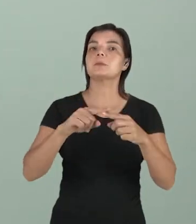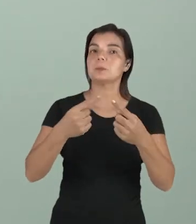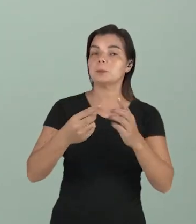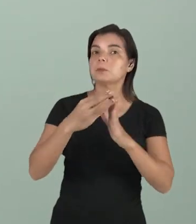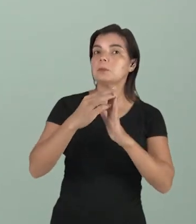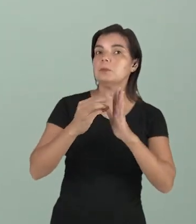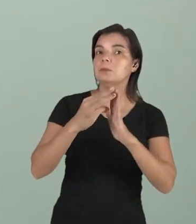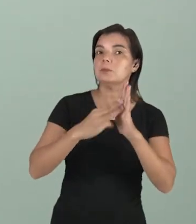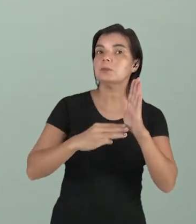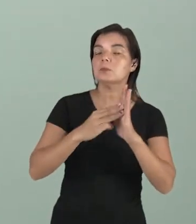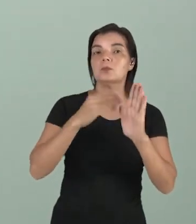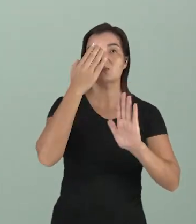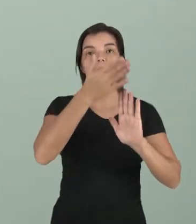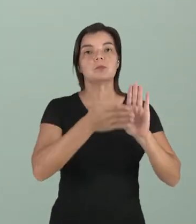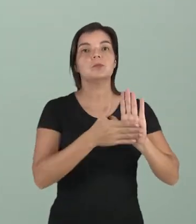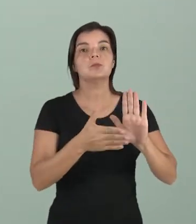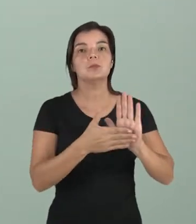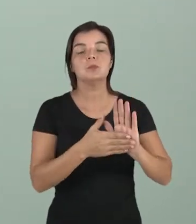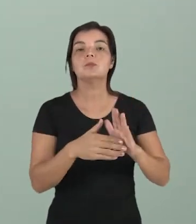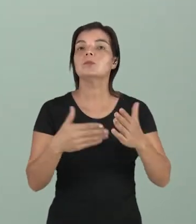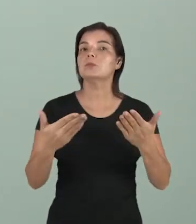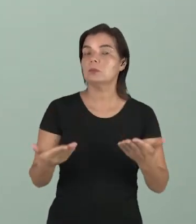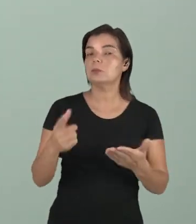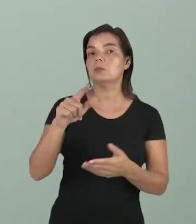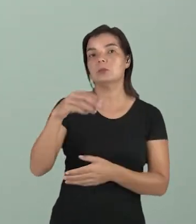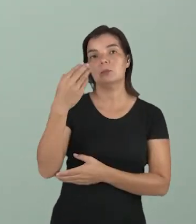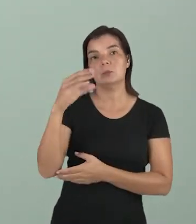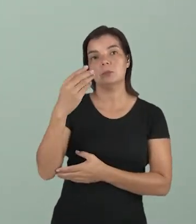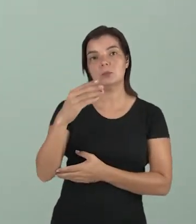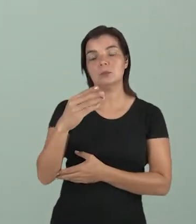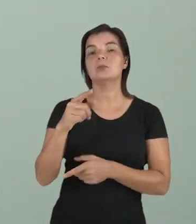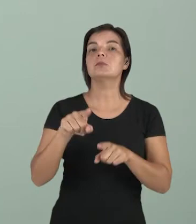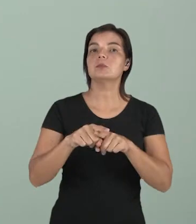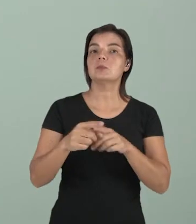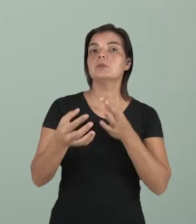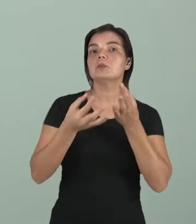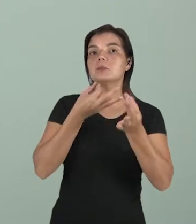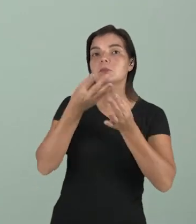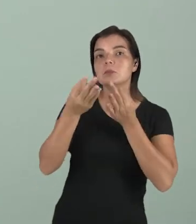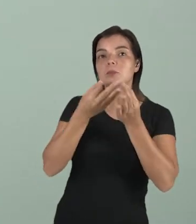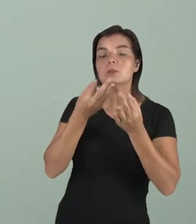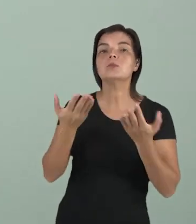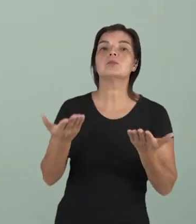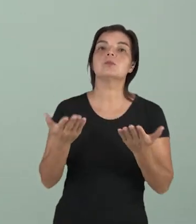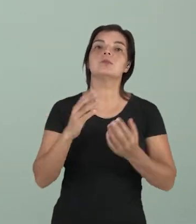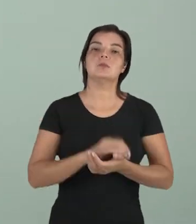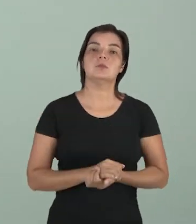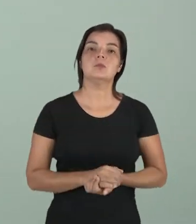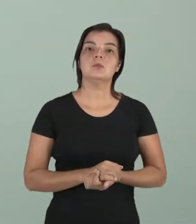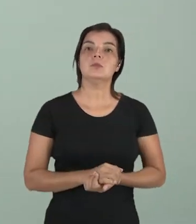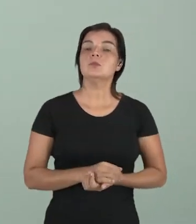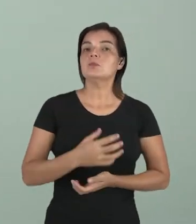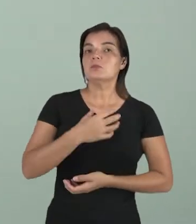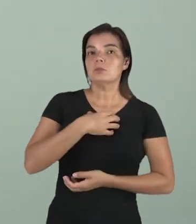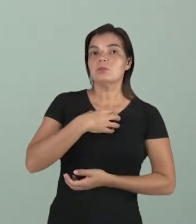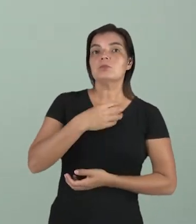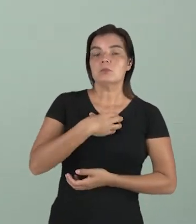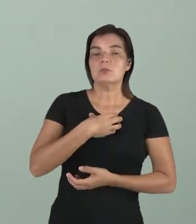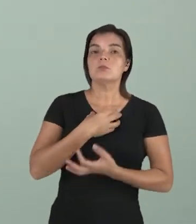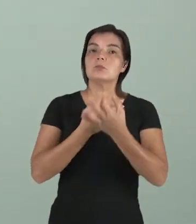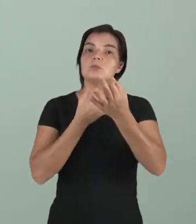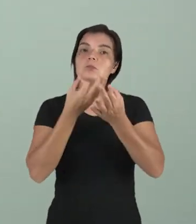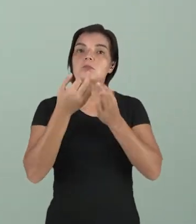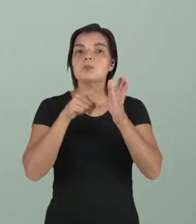métodos de comprovação, então, é uma ciência mais especulativa. E, em uma reação a essa